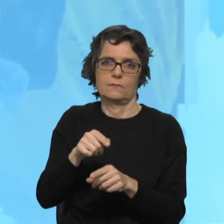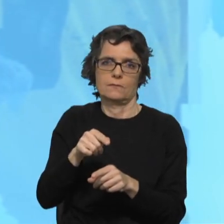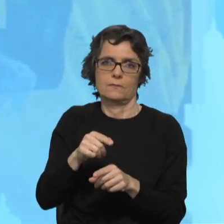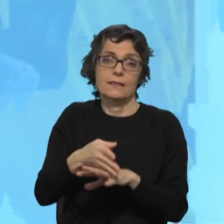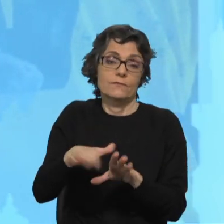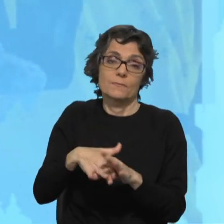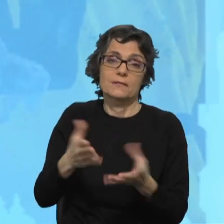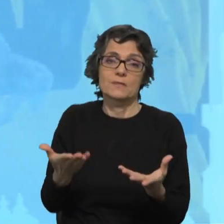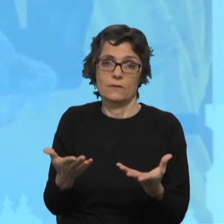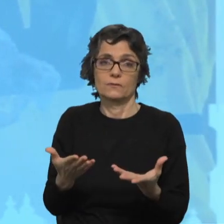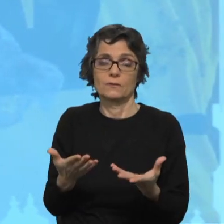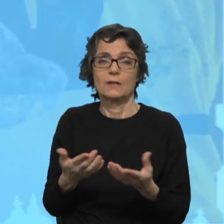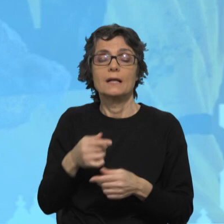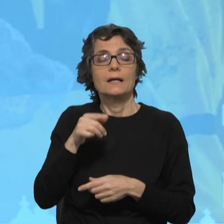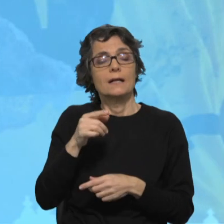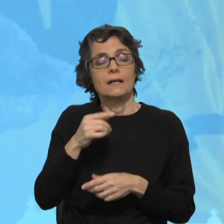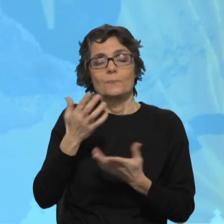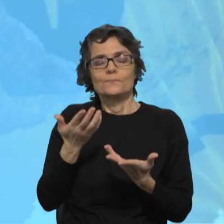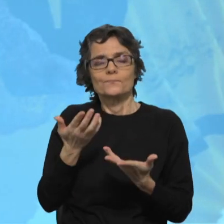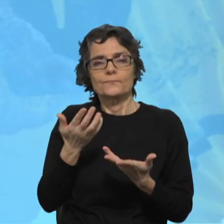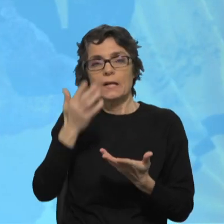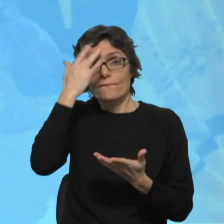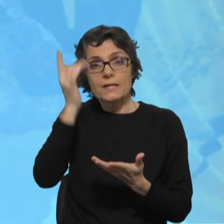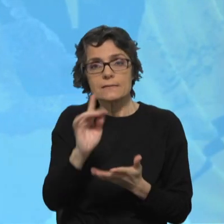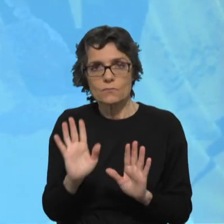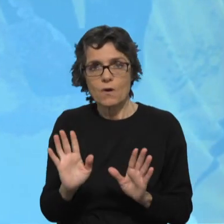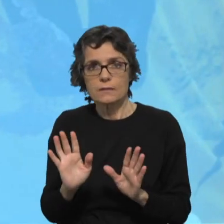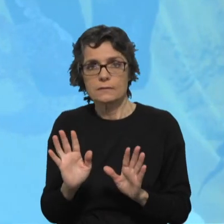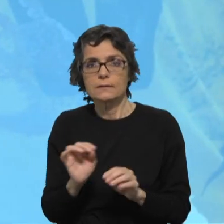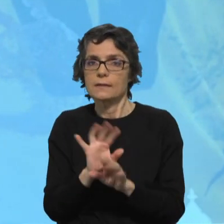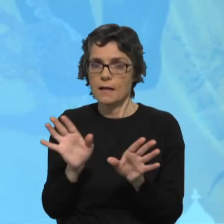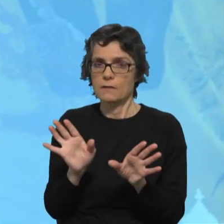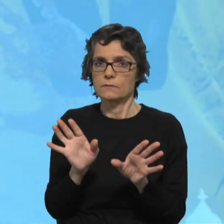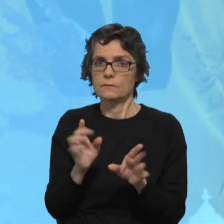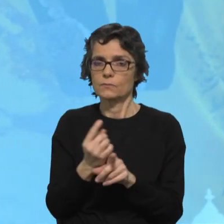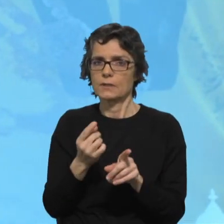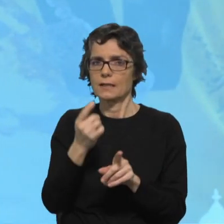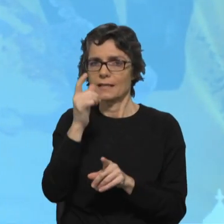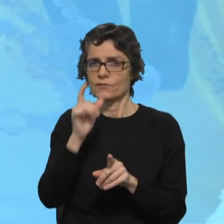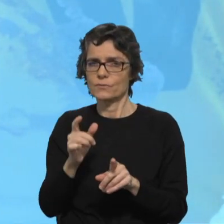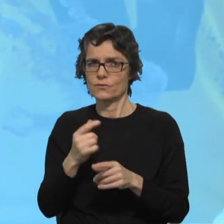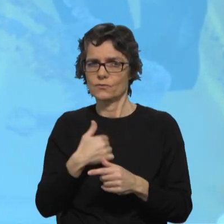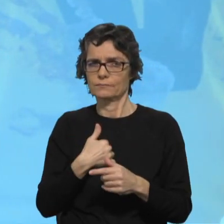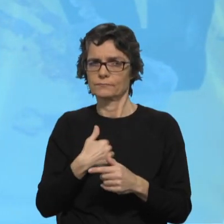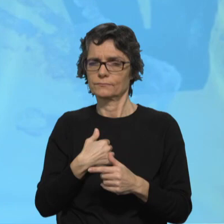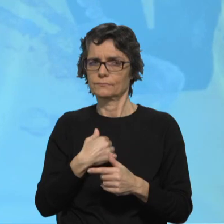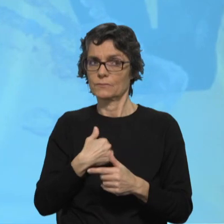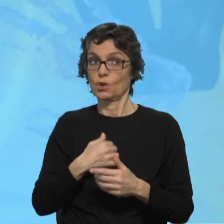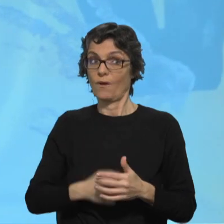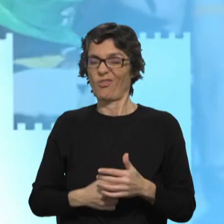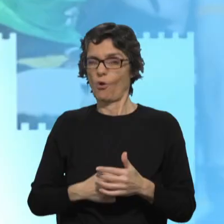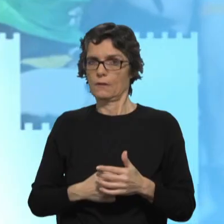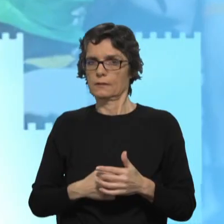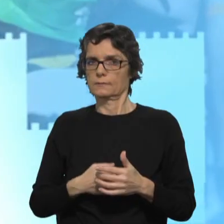acantonados pelos outros, não é? Não é fácil, nem sempre é fácil assumir-se como católico no espaço público. Neste debate